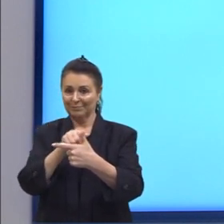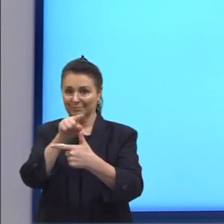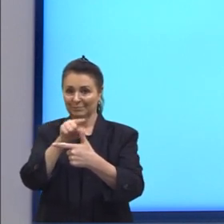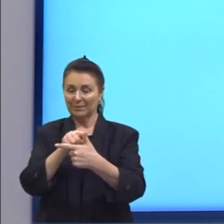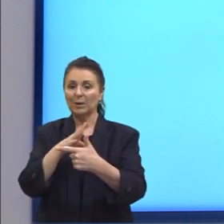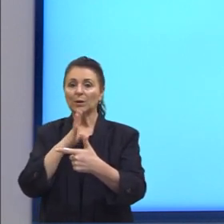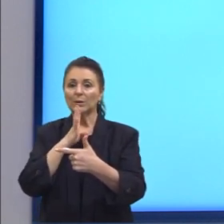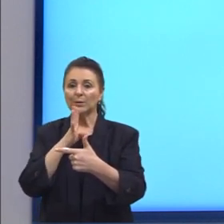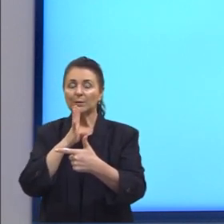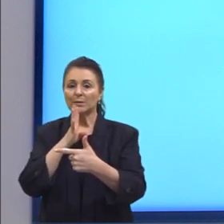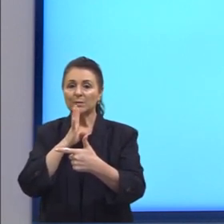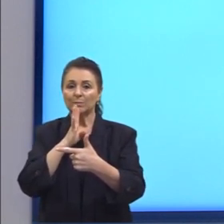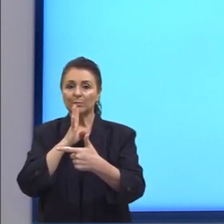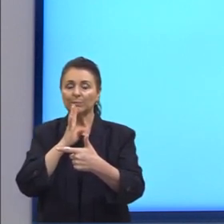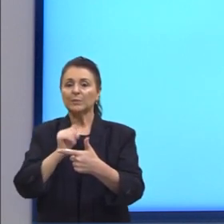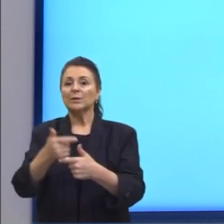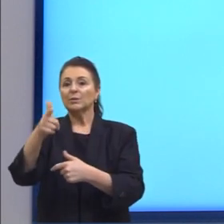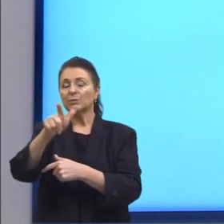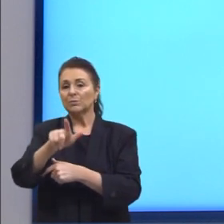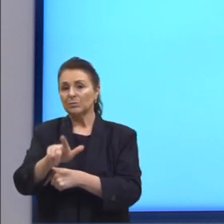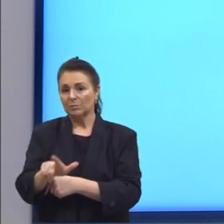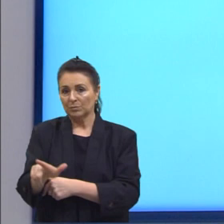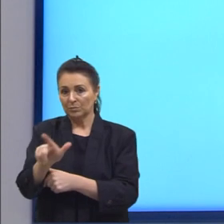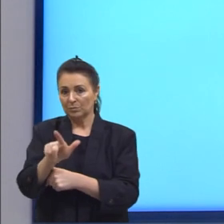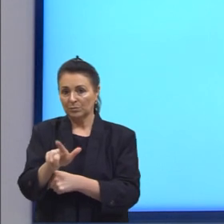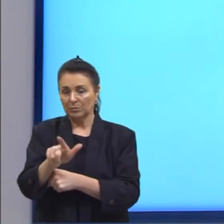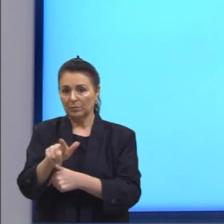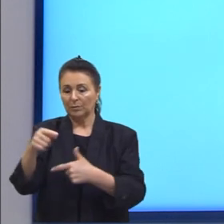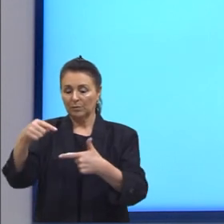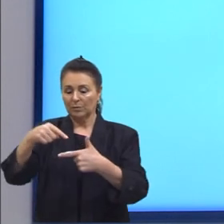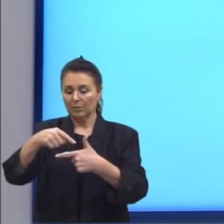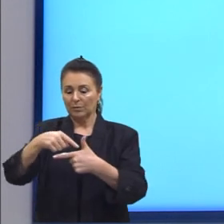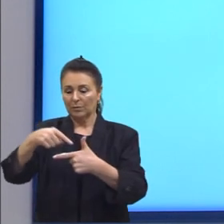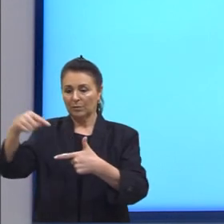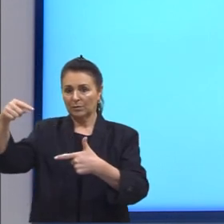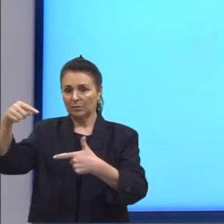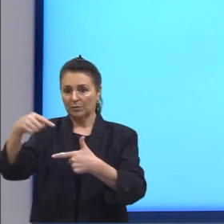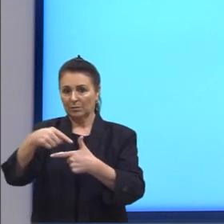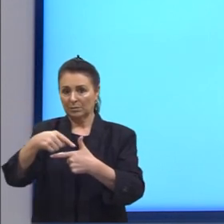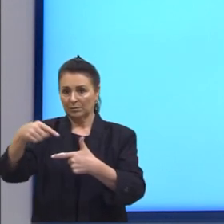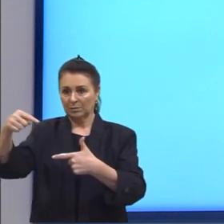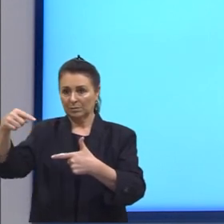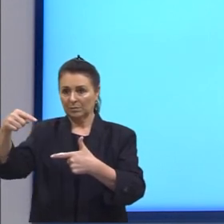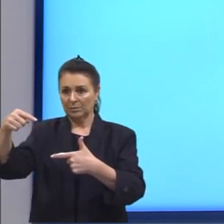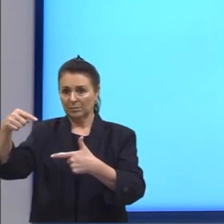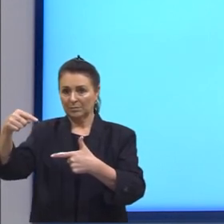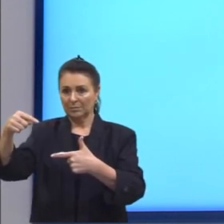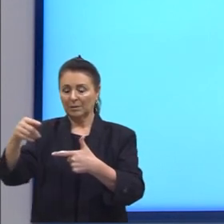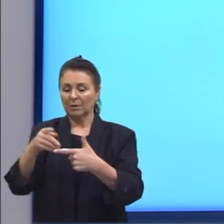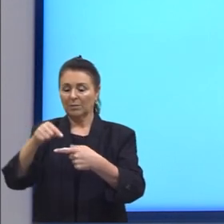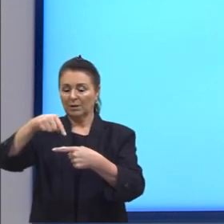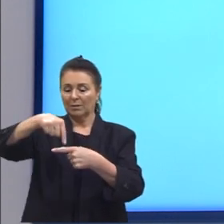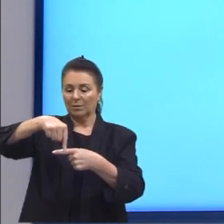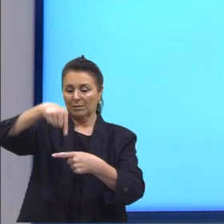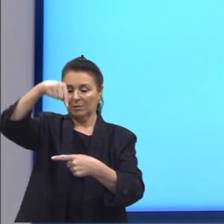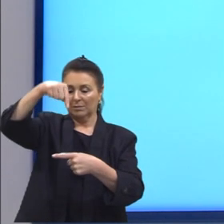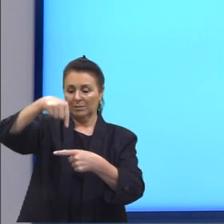conhecidos desta forma, novamente, perpendiculares entre si, formando 90 graus.